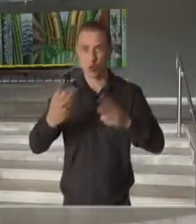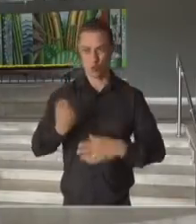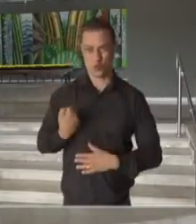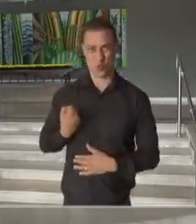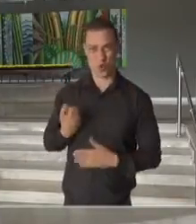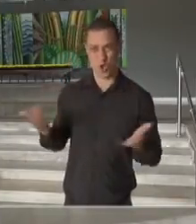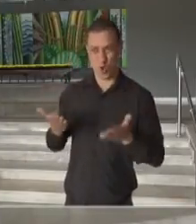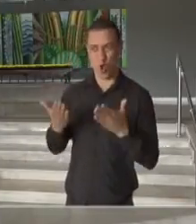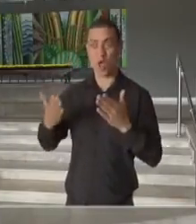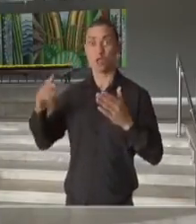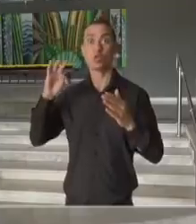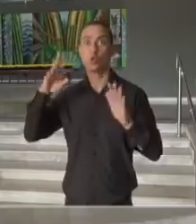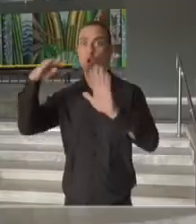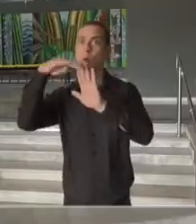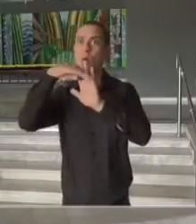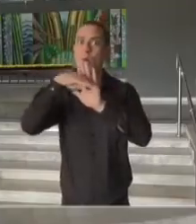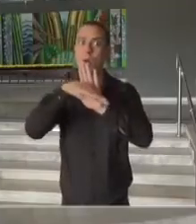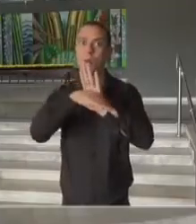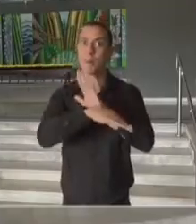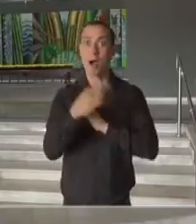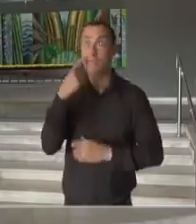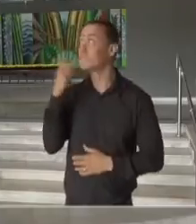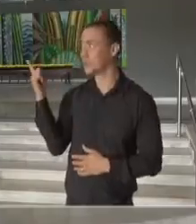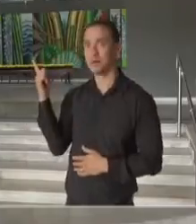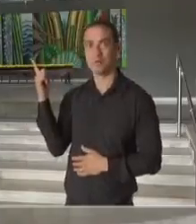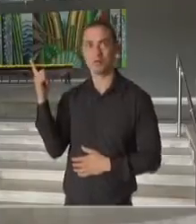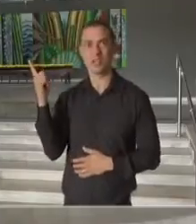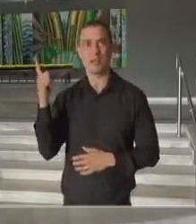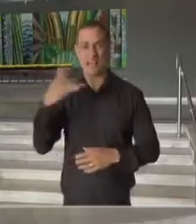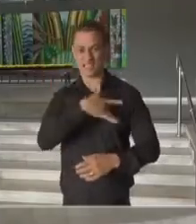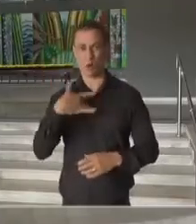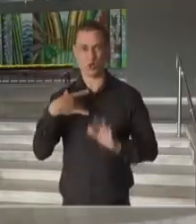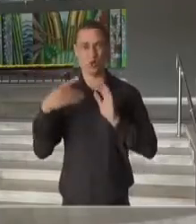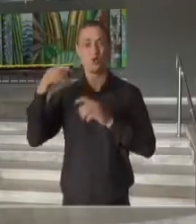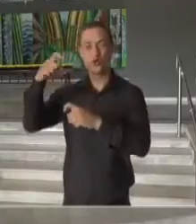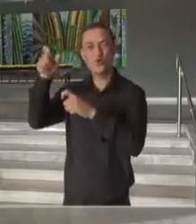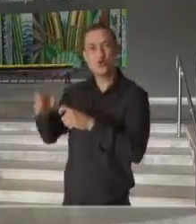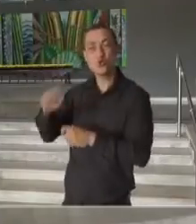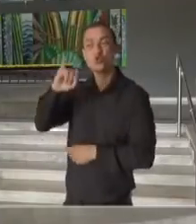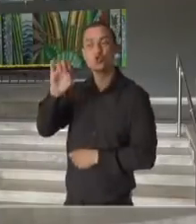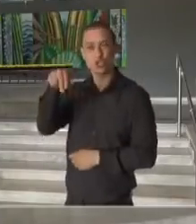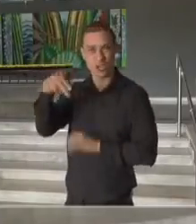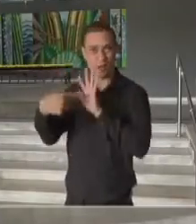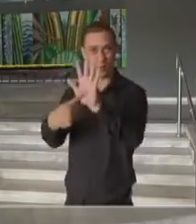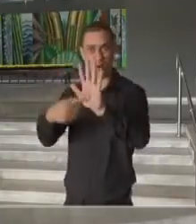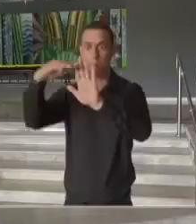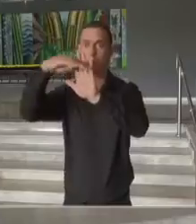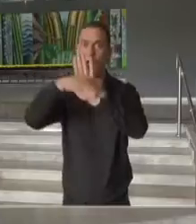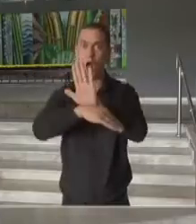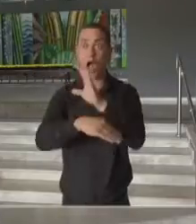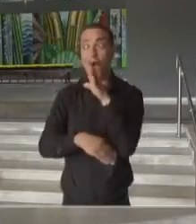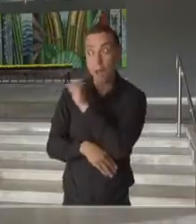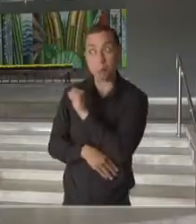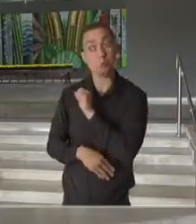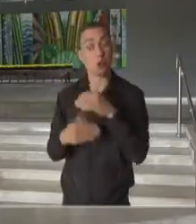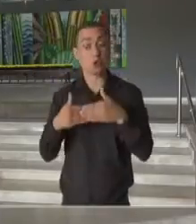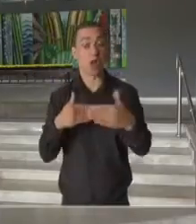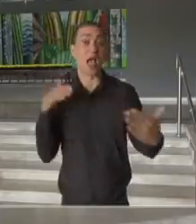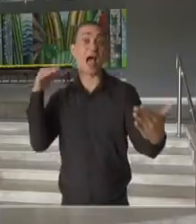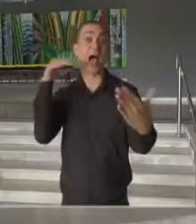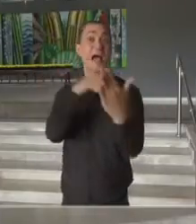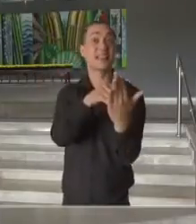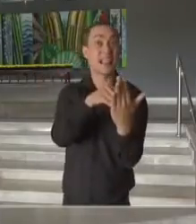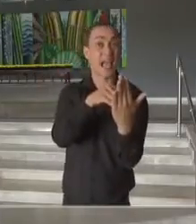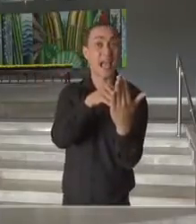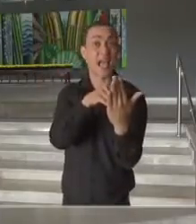indicadores caindo nesta mesma velocidade que foi apresentada pelo secretário Jean, é possível que, até a última semana